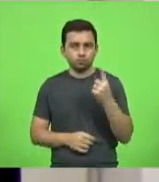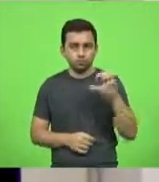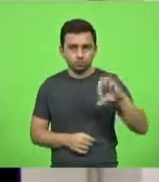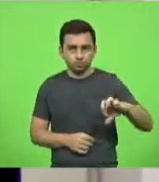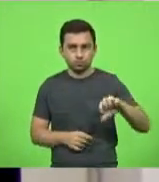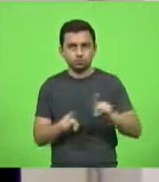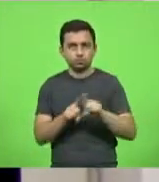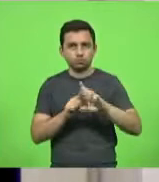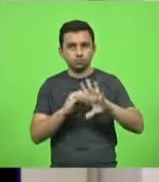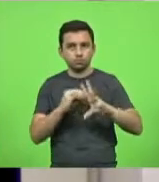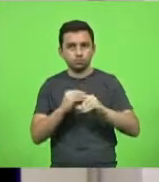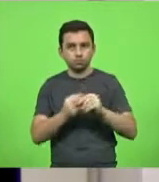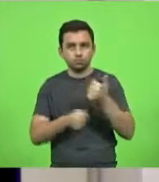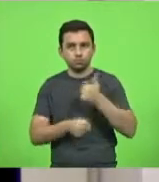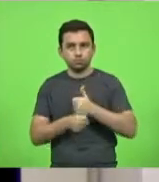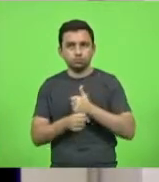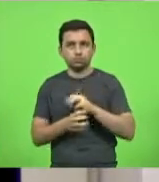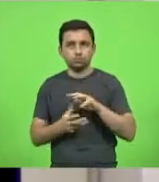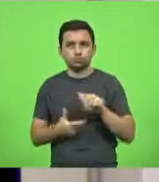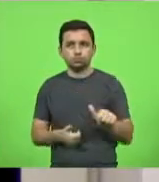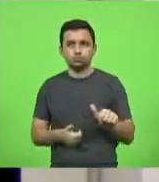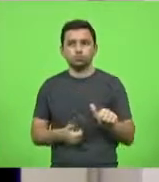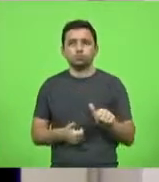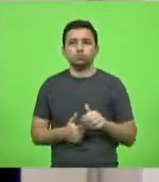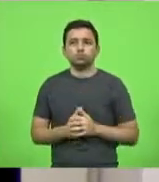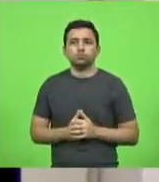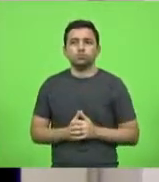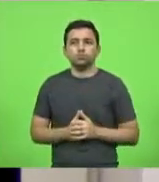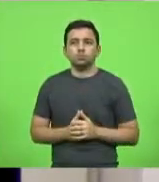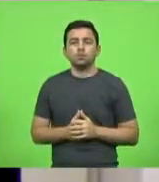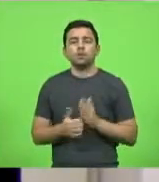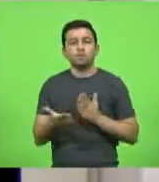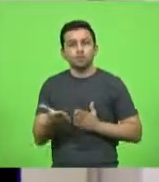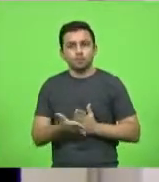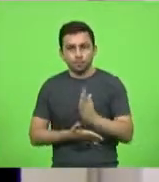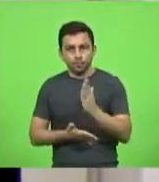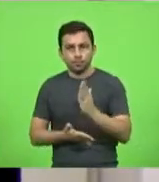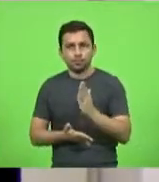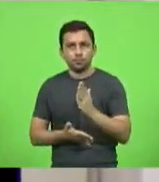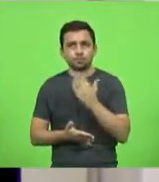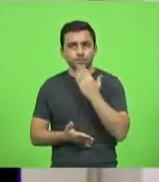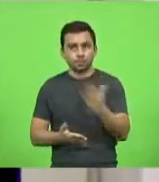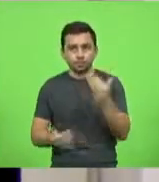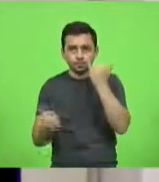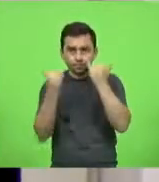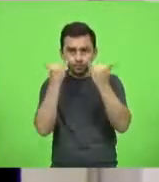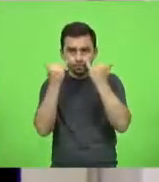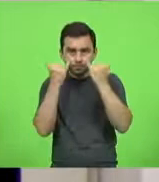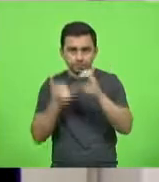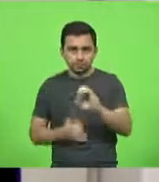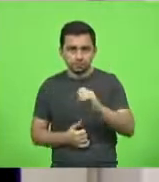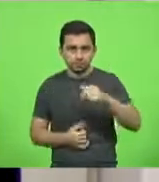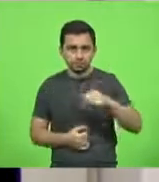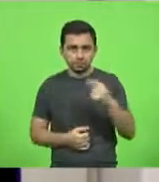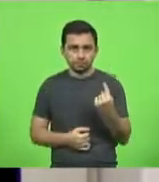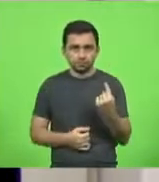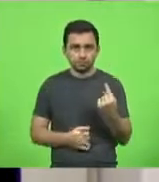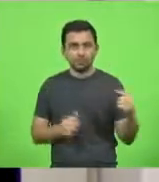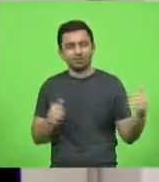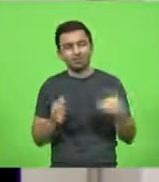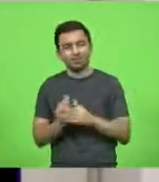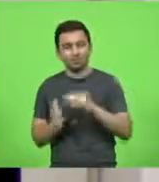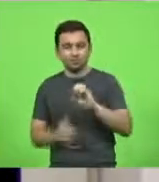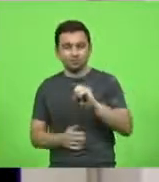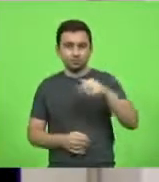emenda substitutiva global. Foram aprovados os pedidos de informação número 071 a 075 de